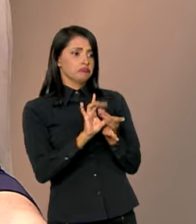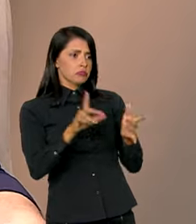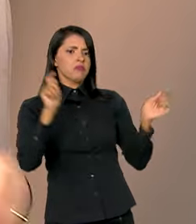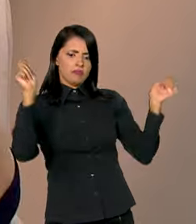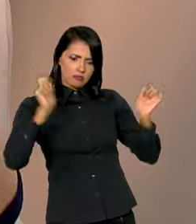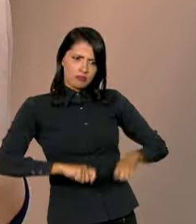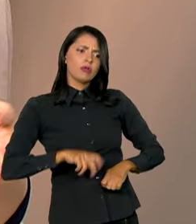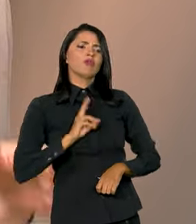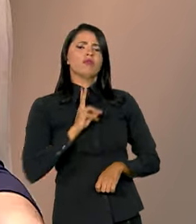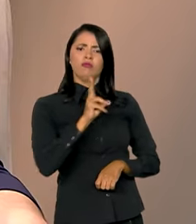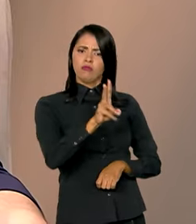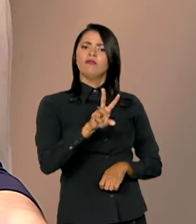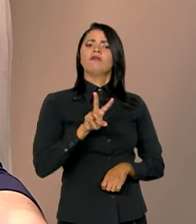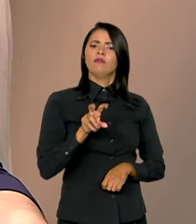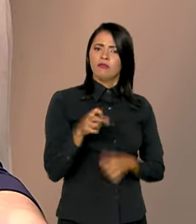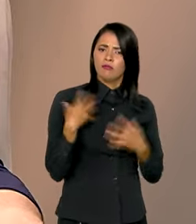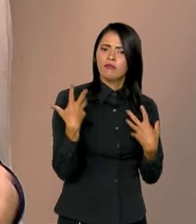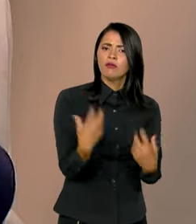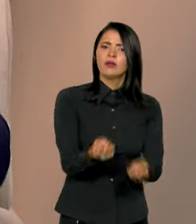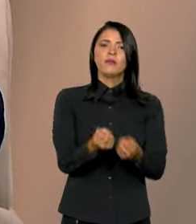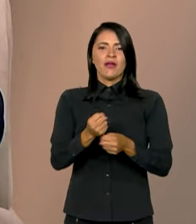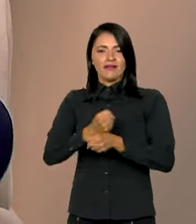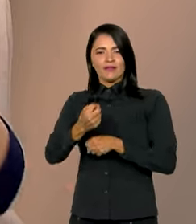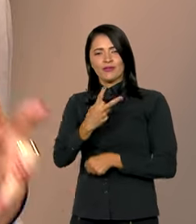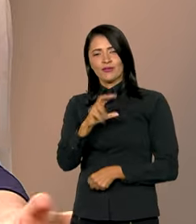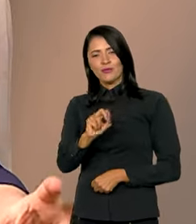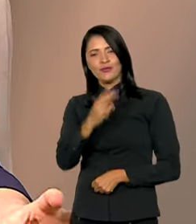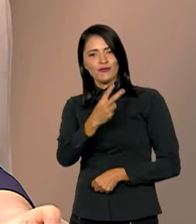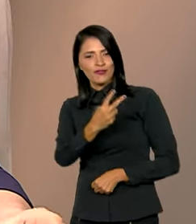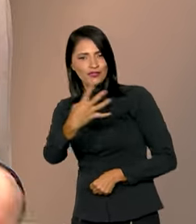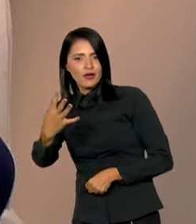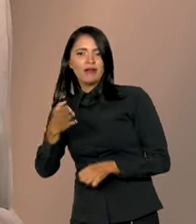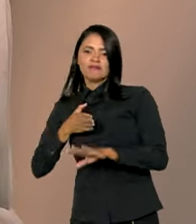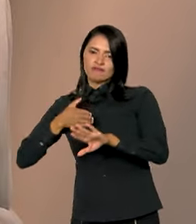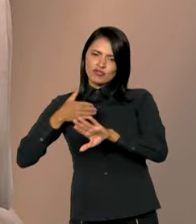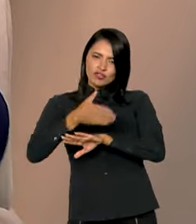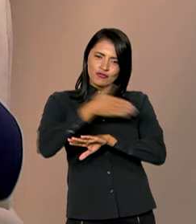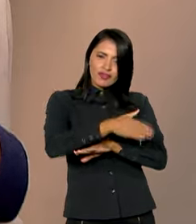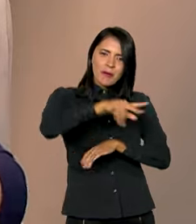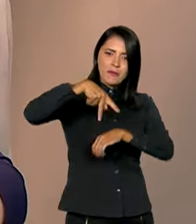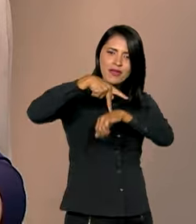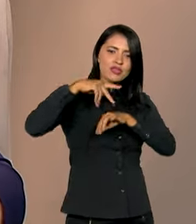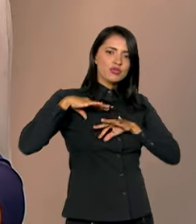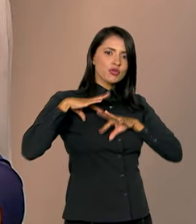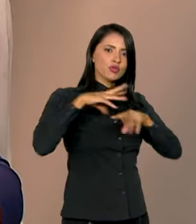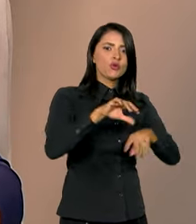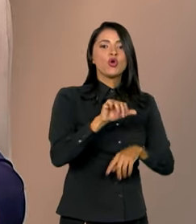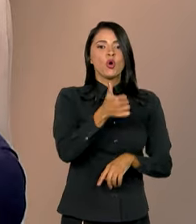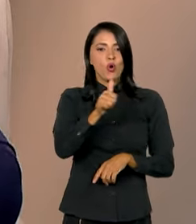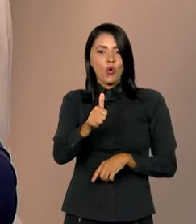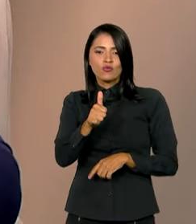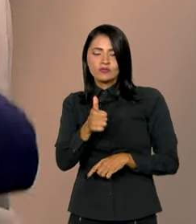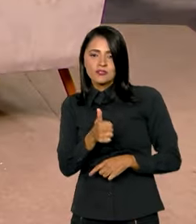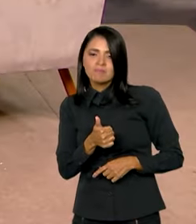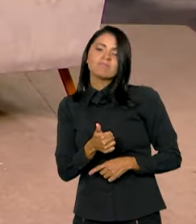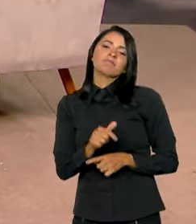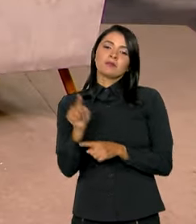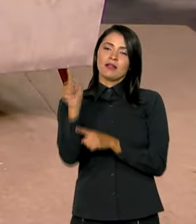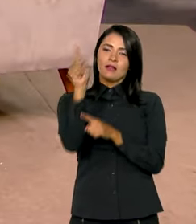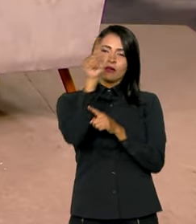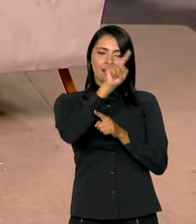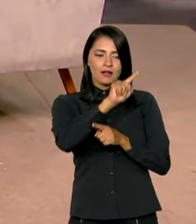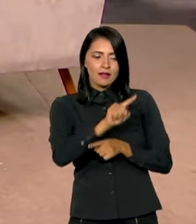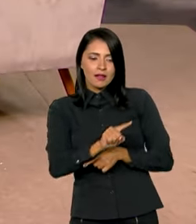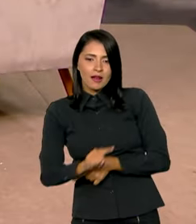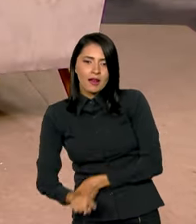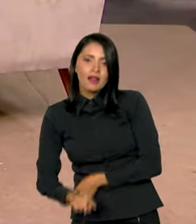vamos tocar, e esse ano de 2024, nós vamos estar percorrendo todos os países, todos os 11 estados de fronteira do Rio Grande do Sul